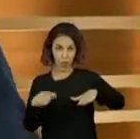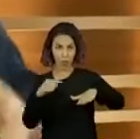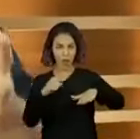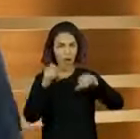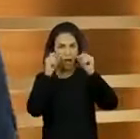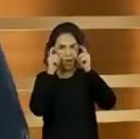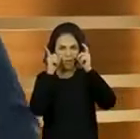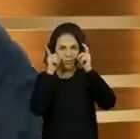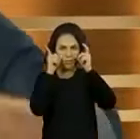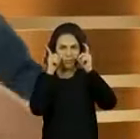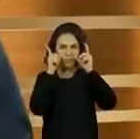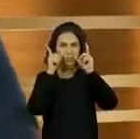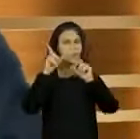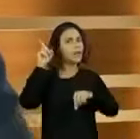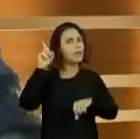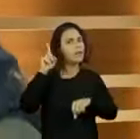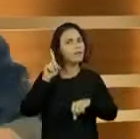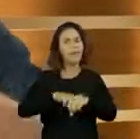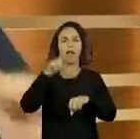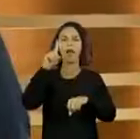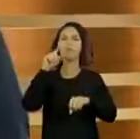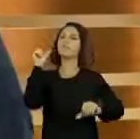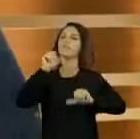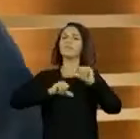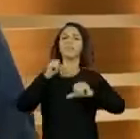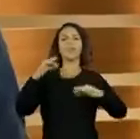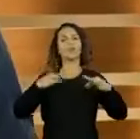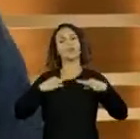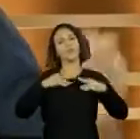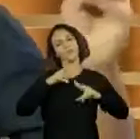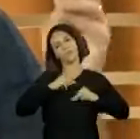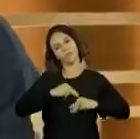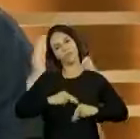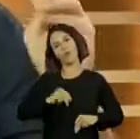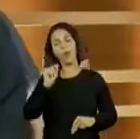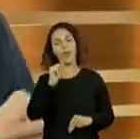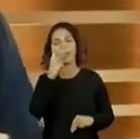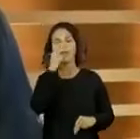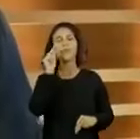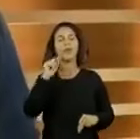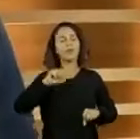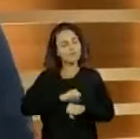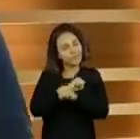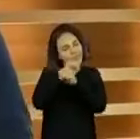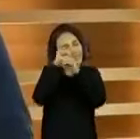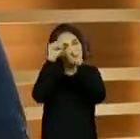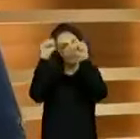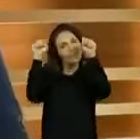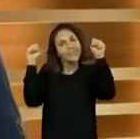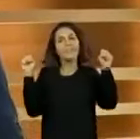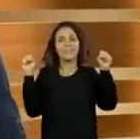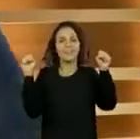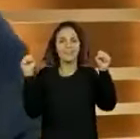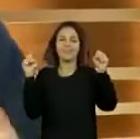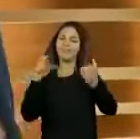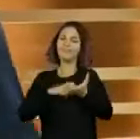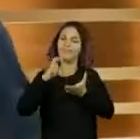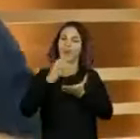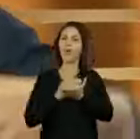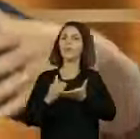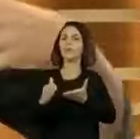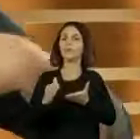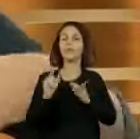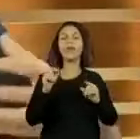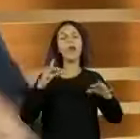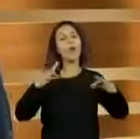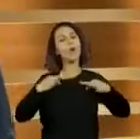que ele acorda, ele já coloca uma roupa que não seja o pijama exatamente para falar, olha, o dia começou. Isso é uma dica muito importante. A roupa